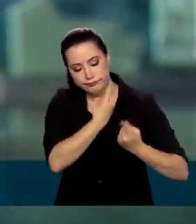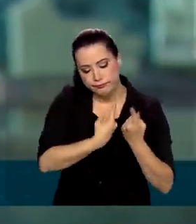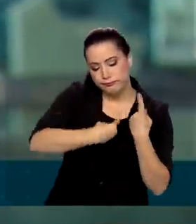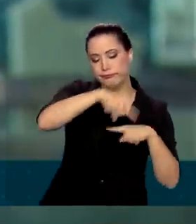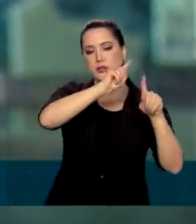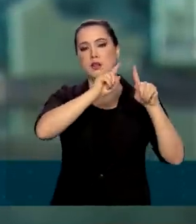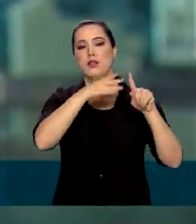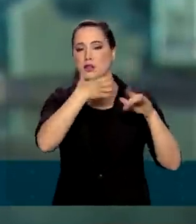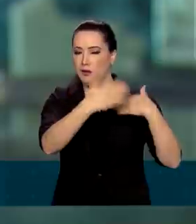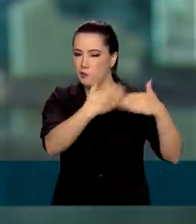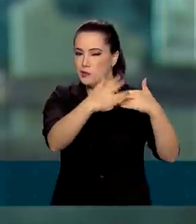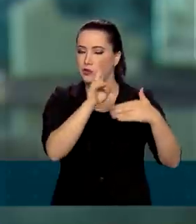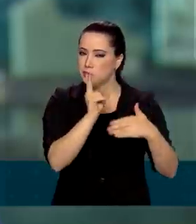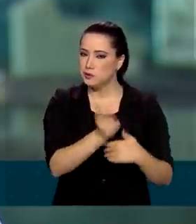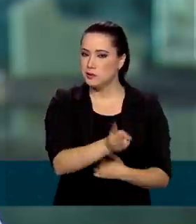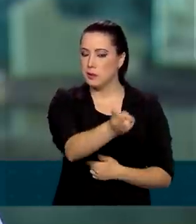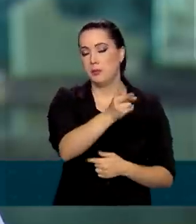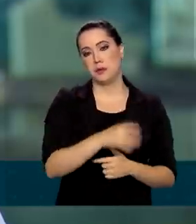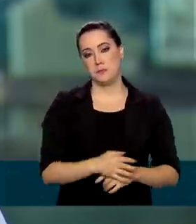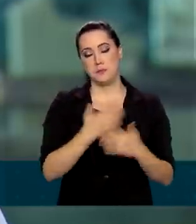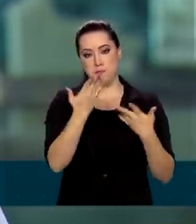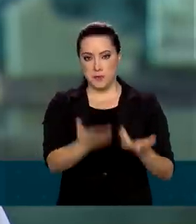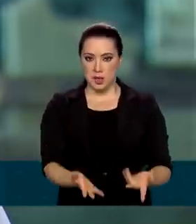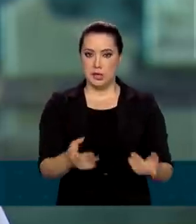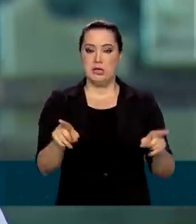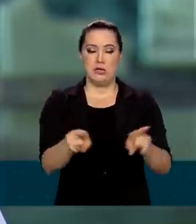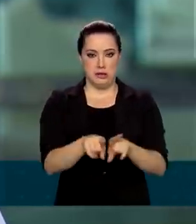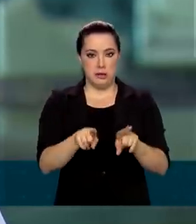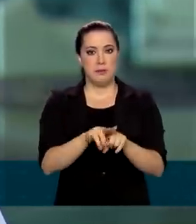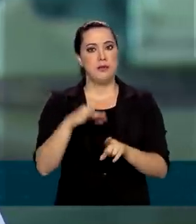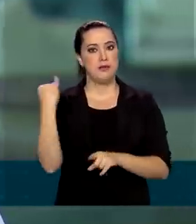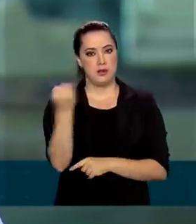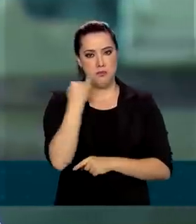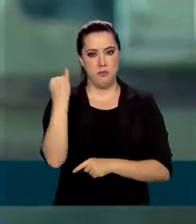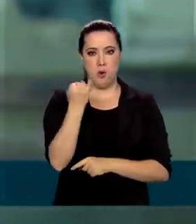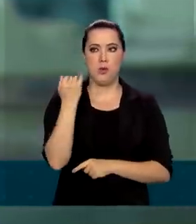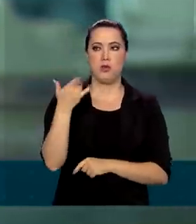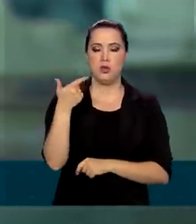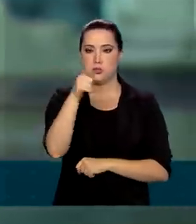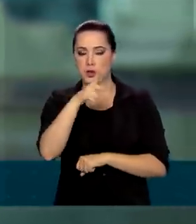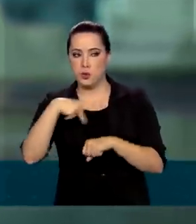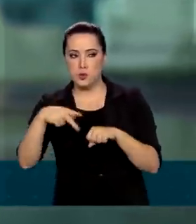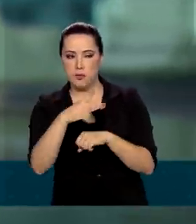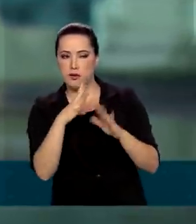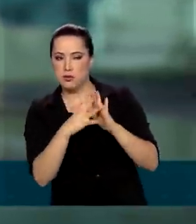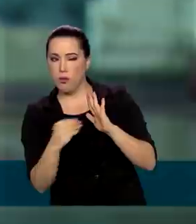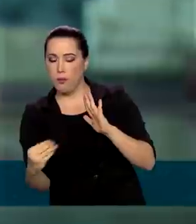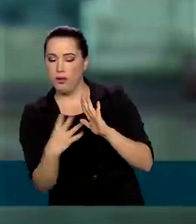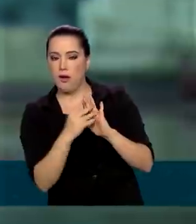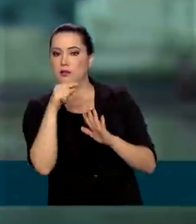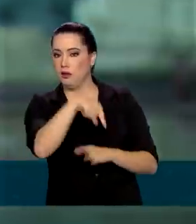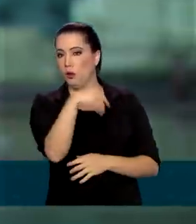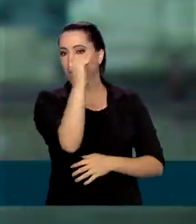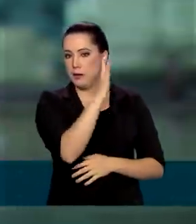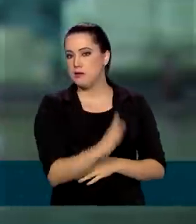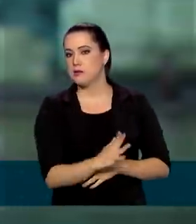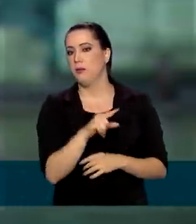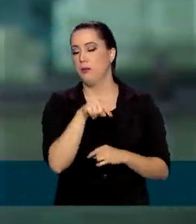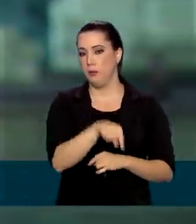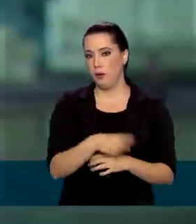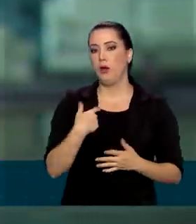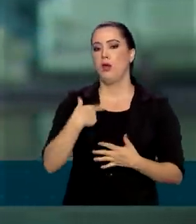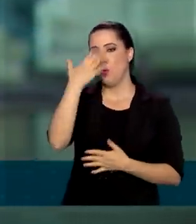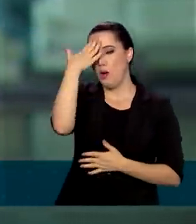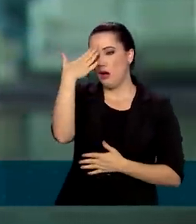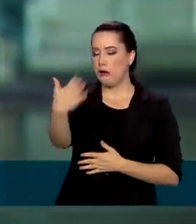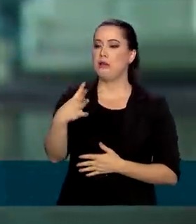e ao desenvolvimento, sendo, inclusive, referência para outras nações. Agradeço e reconheço o